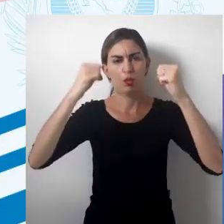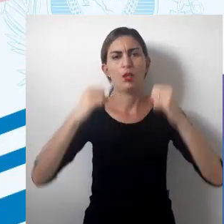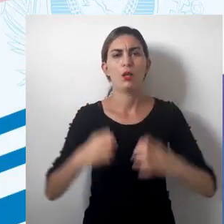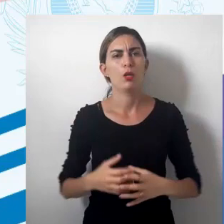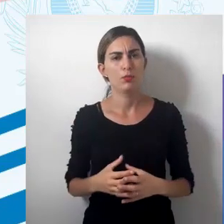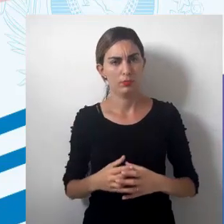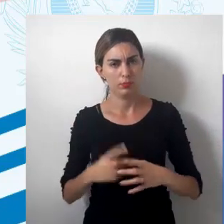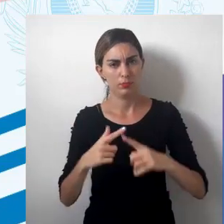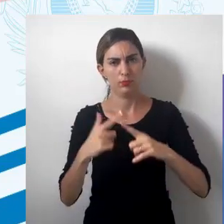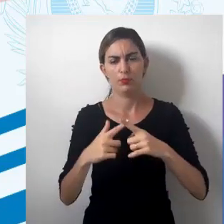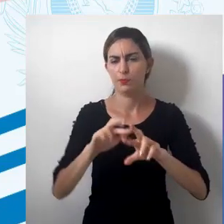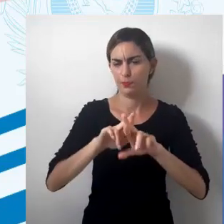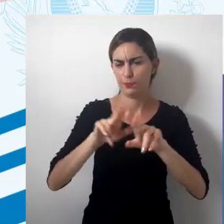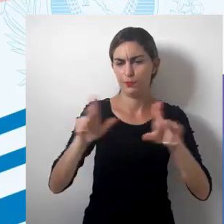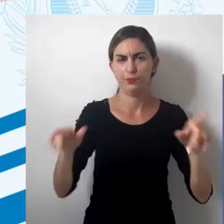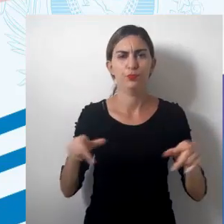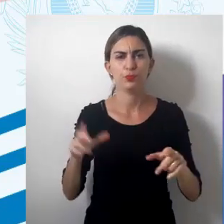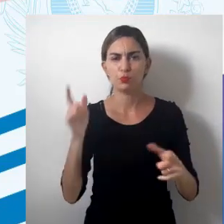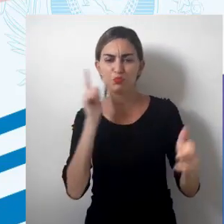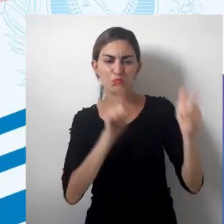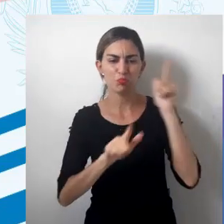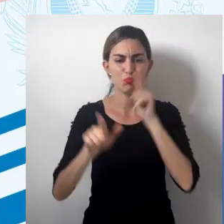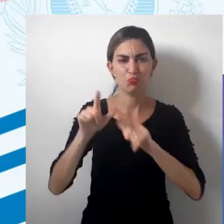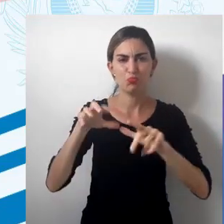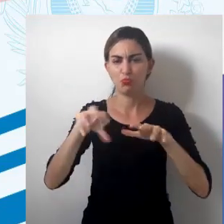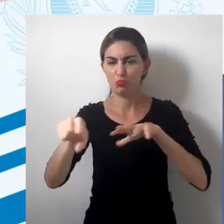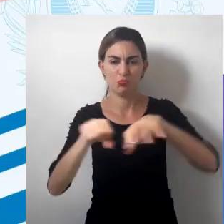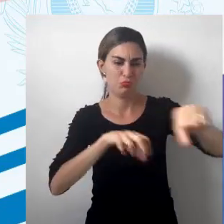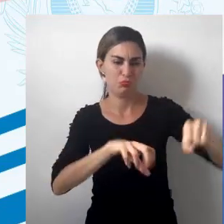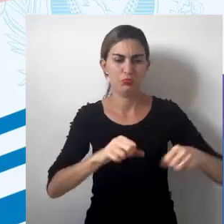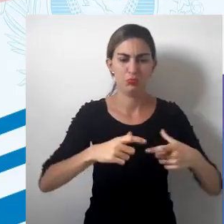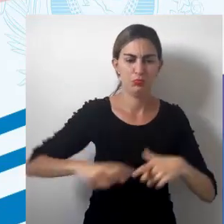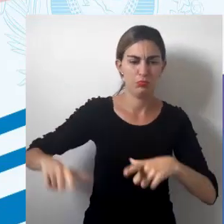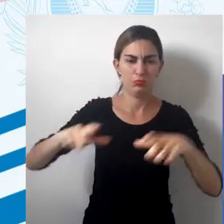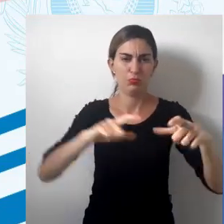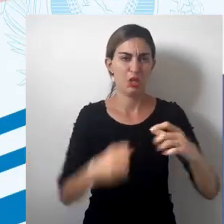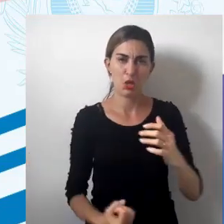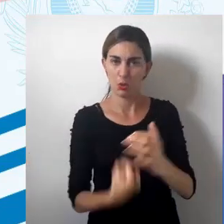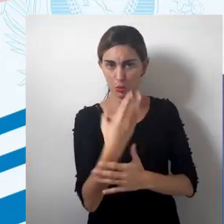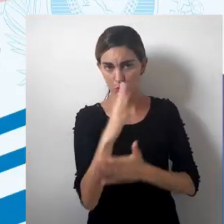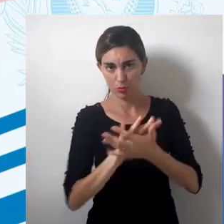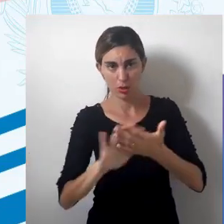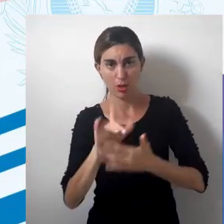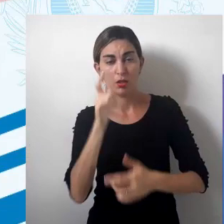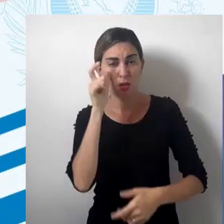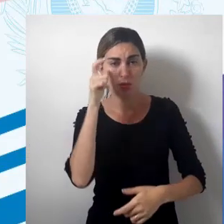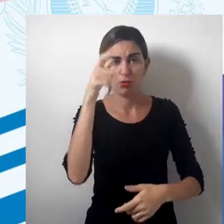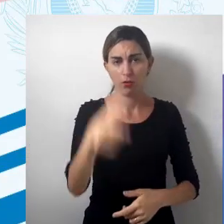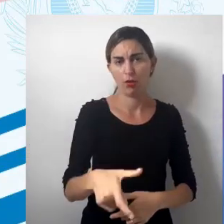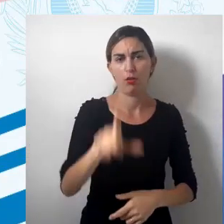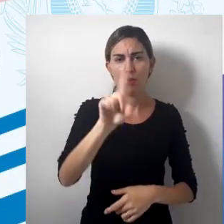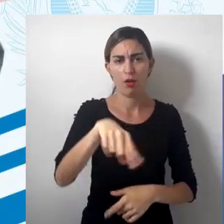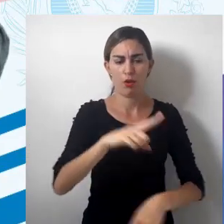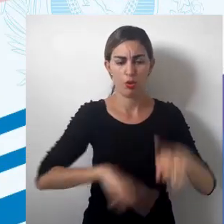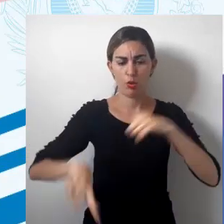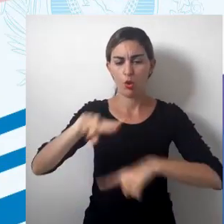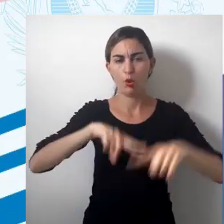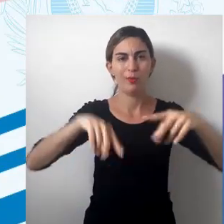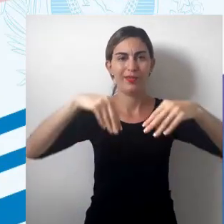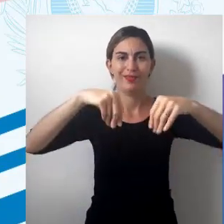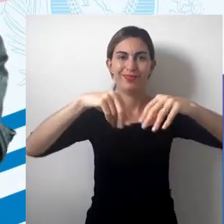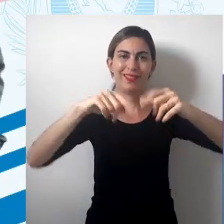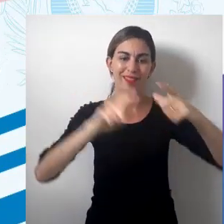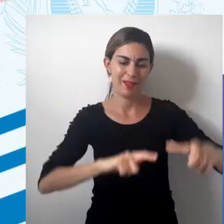elementos de conquista de territórios. Então, ela não surge do nada, ela surge desse interesse de domínio